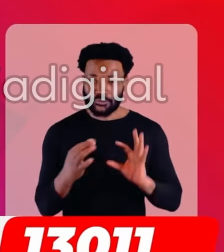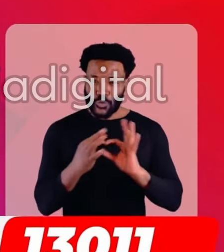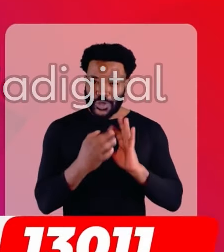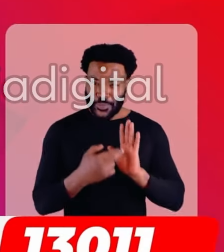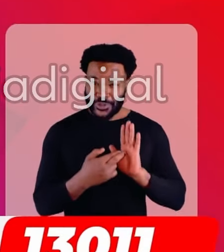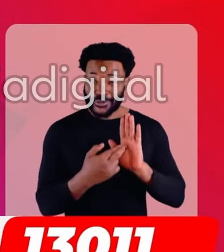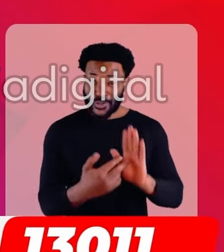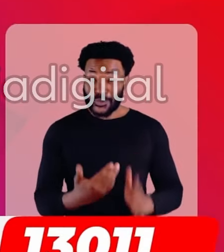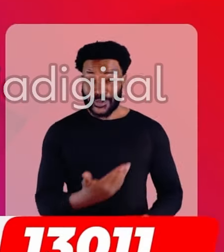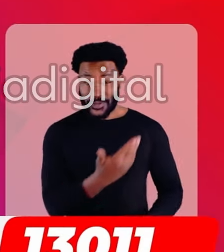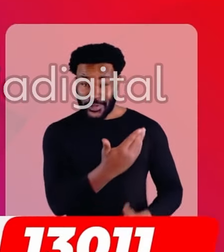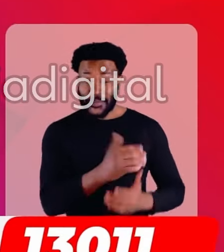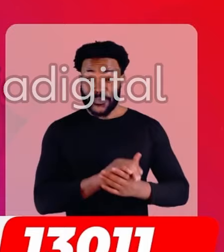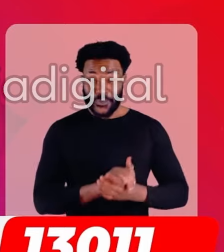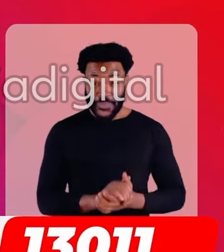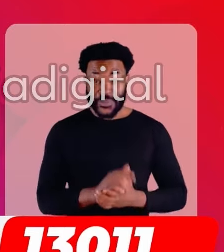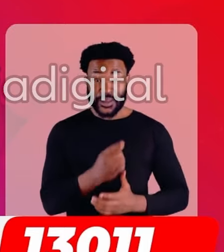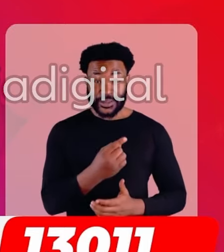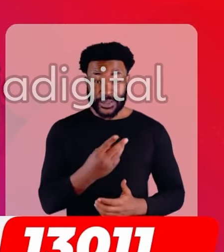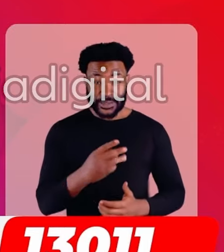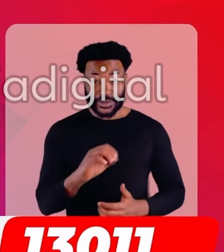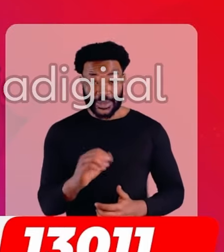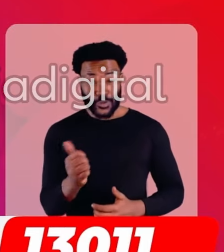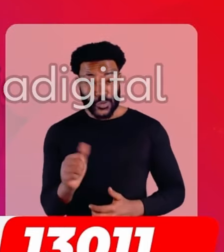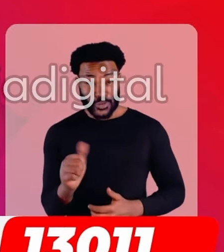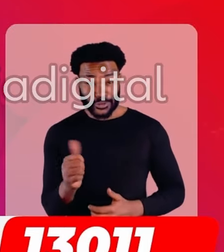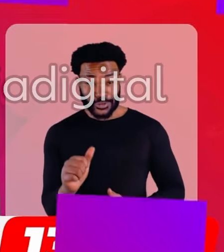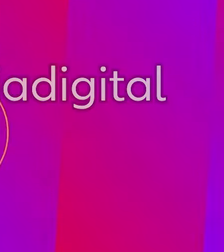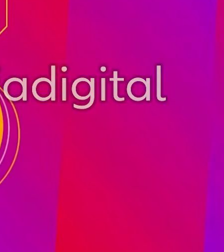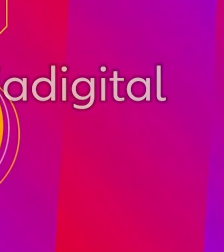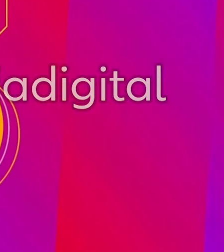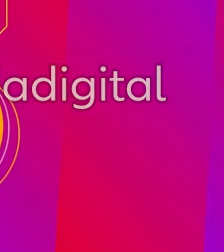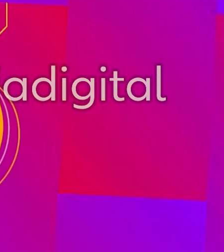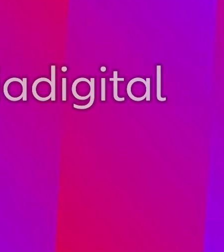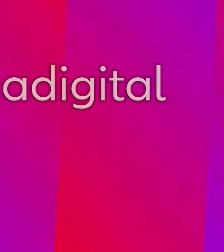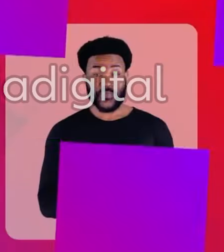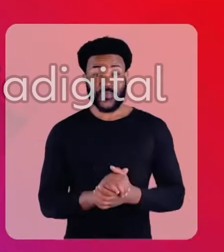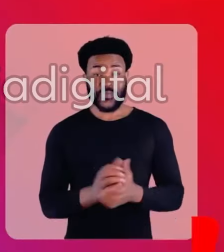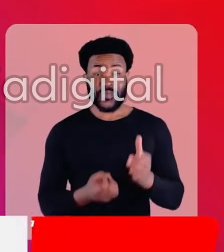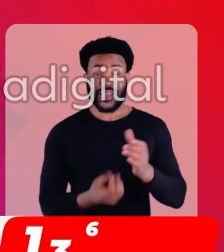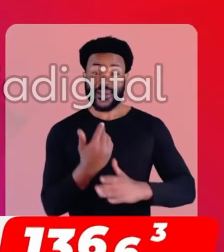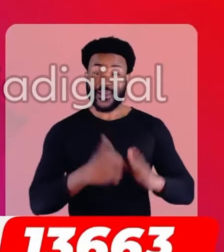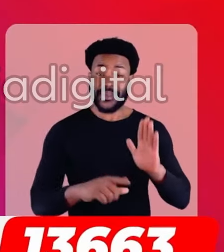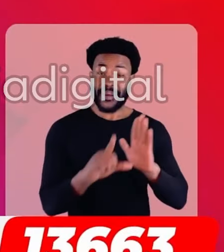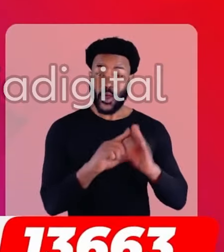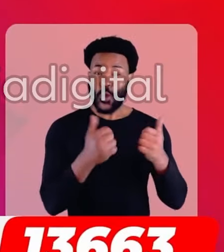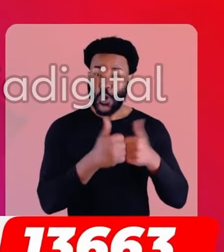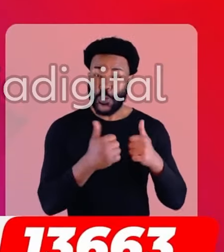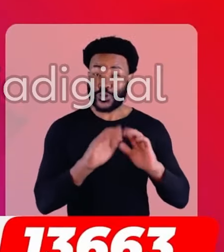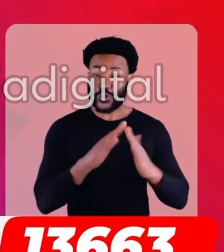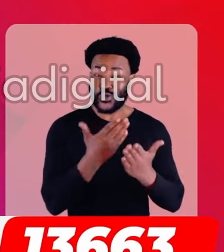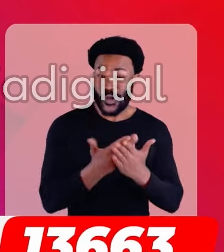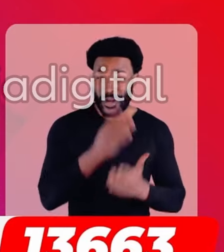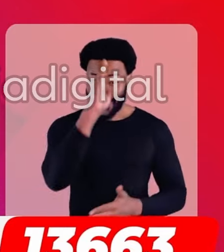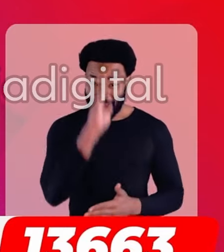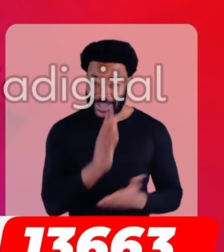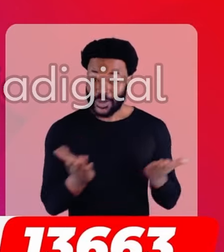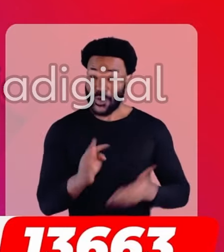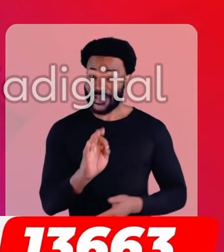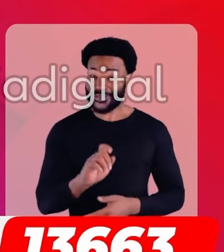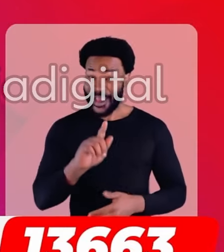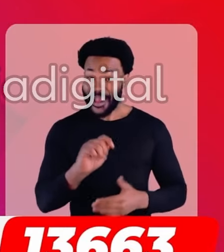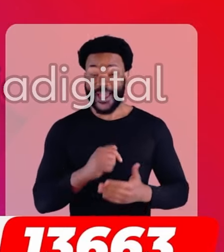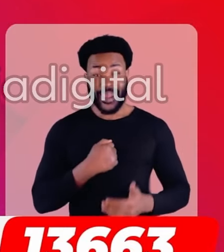somos uma voz só. Sandrão RZO, 13011. 13! Sou autor da lei do vai e volta, atual tag,